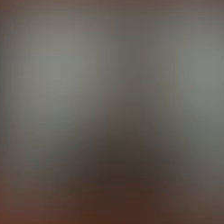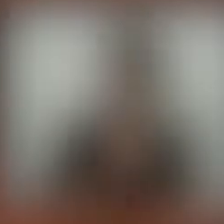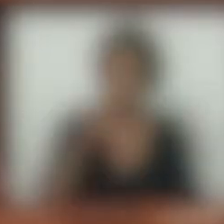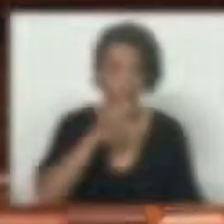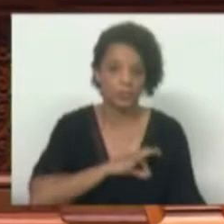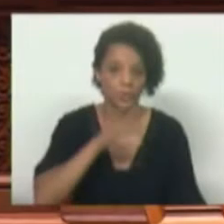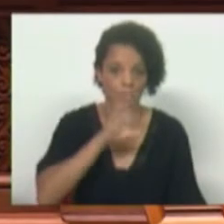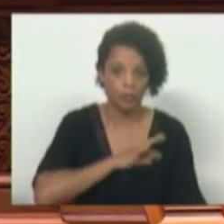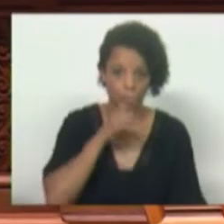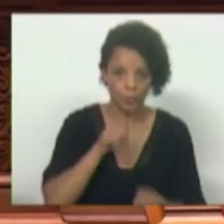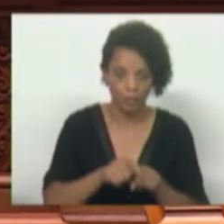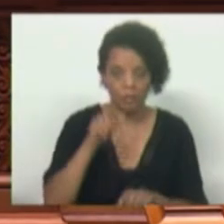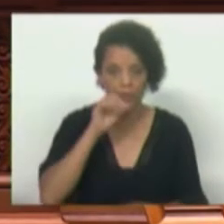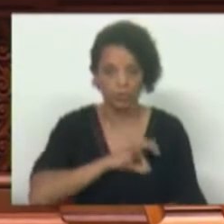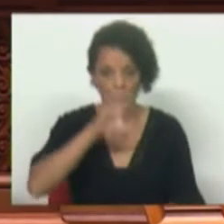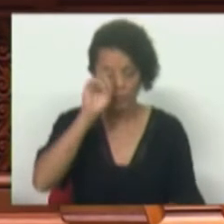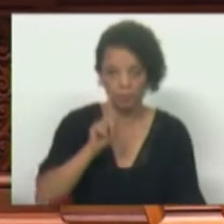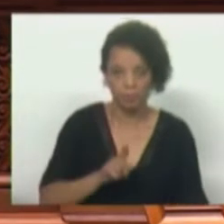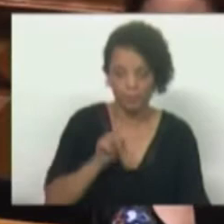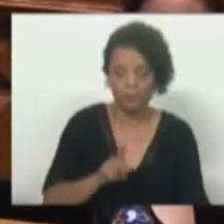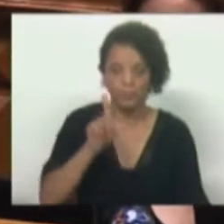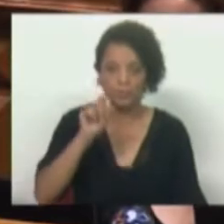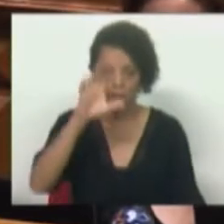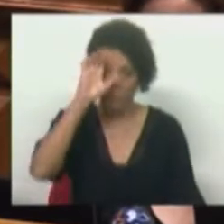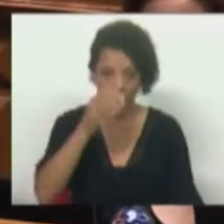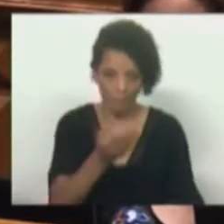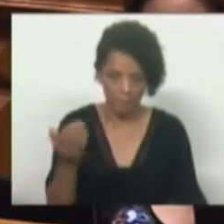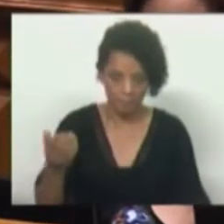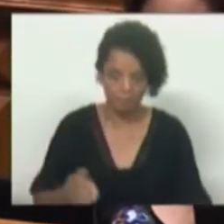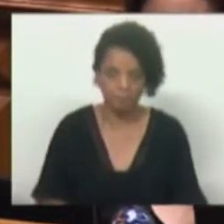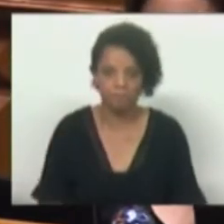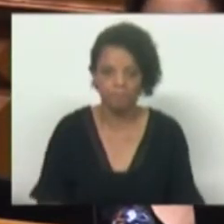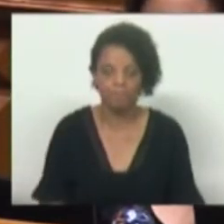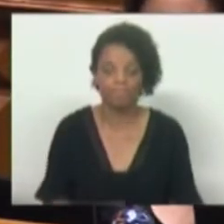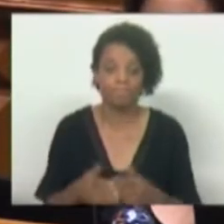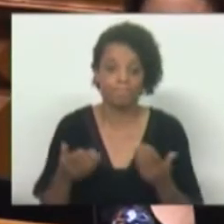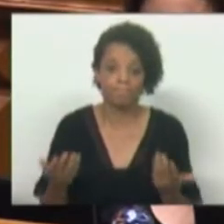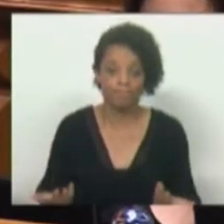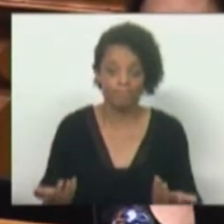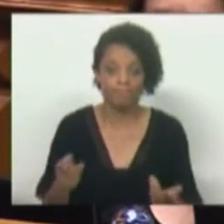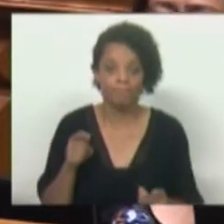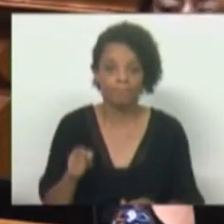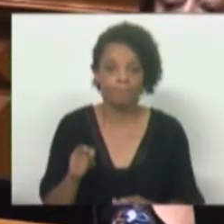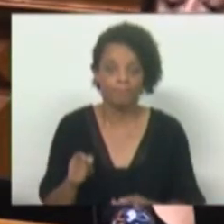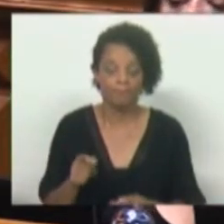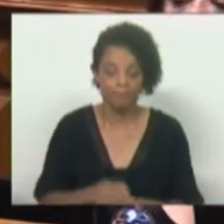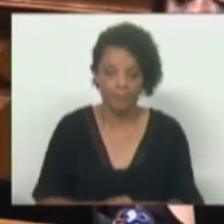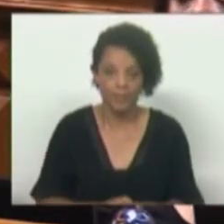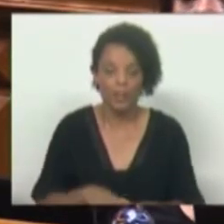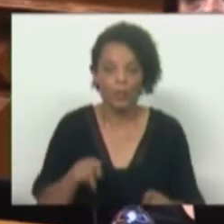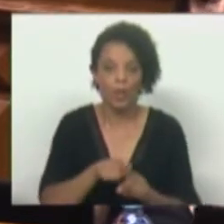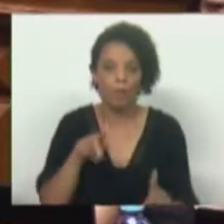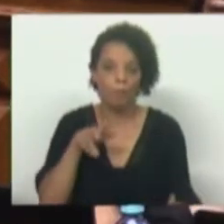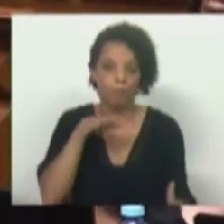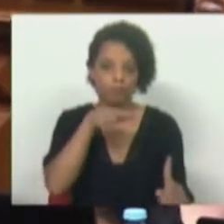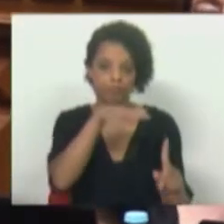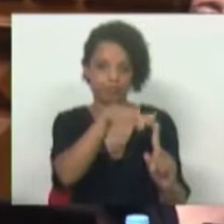Senhoras e senhores deputados, senhor primeiro-ministro, senhores membros do Governo, esta é a chaga do populismo,